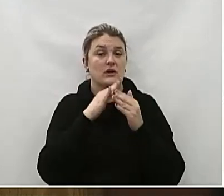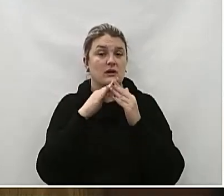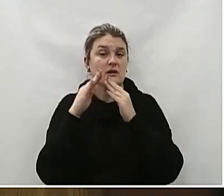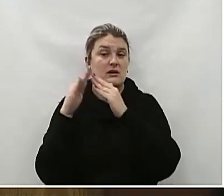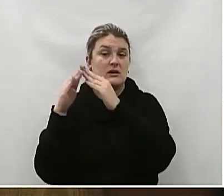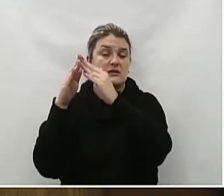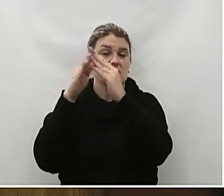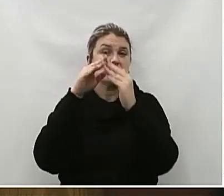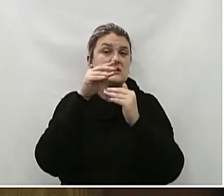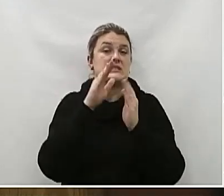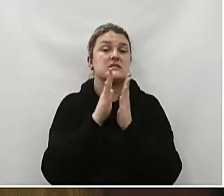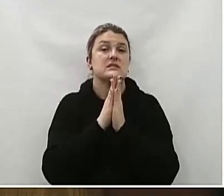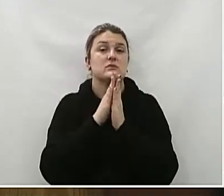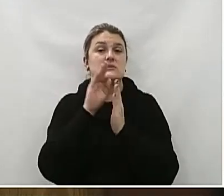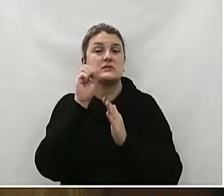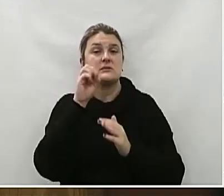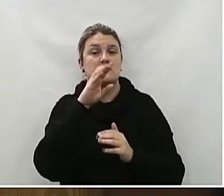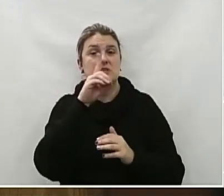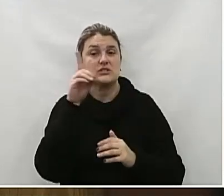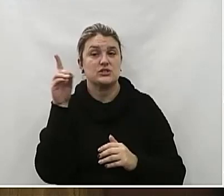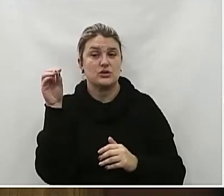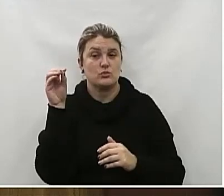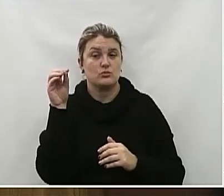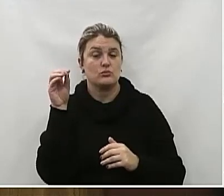Justificativa A Capela A